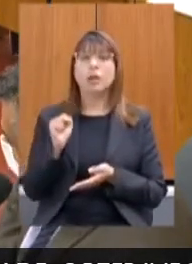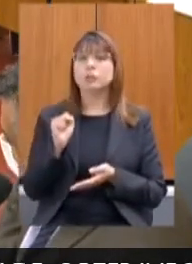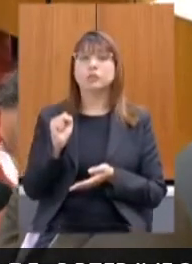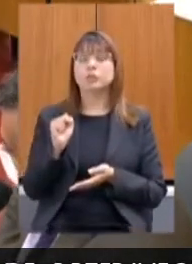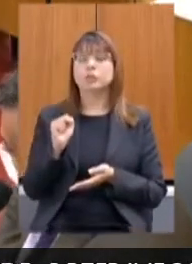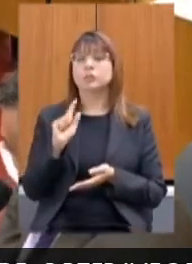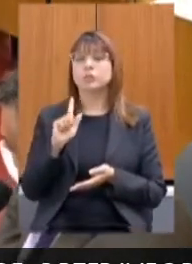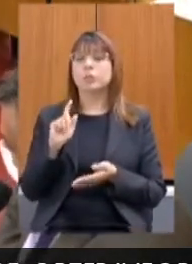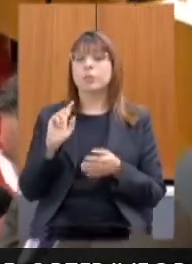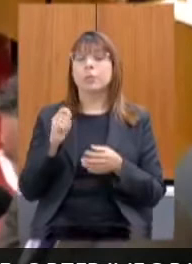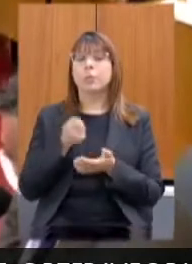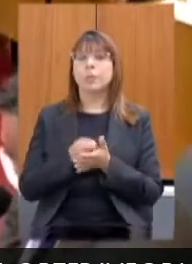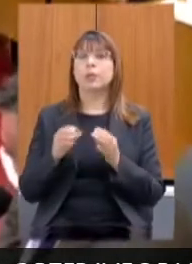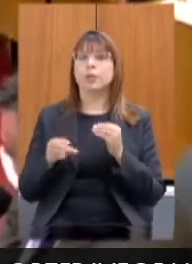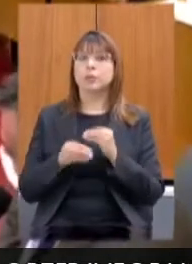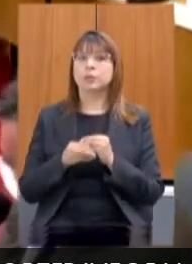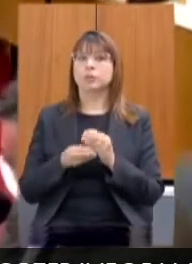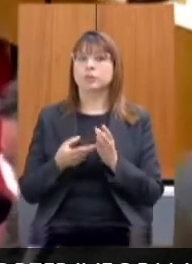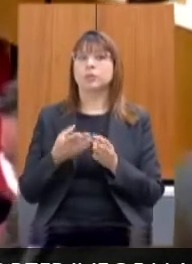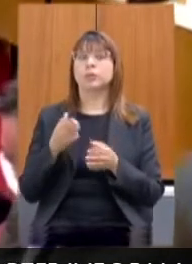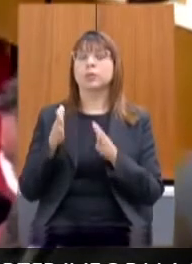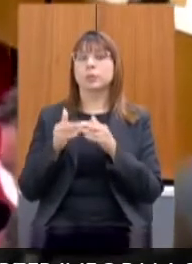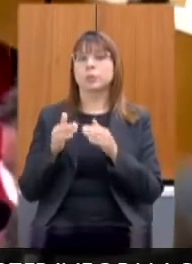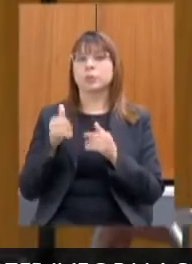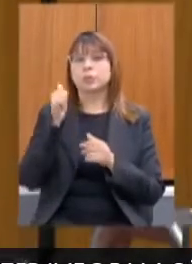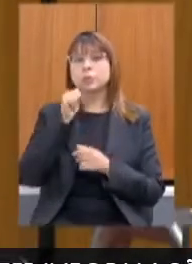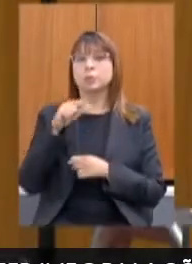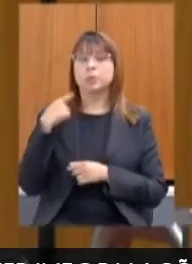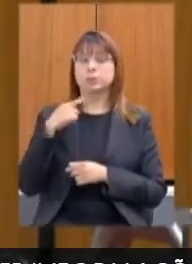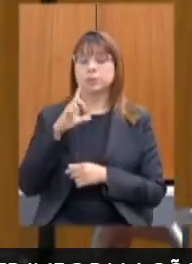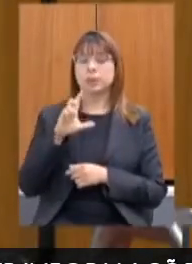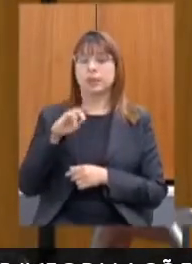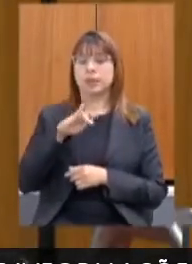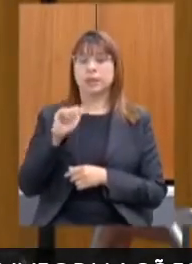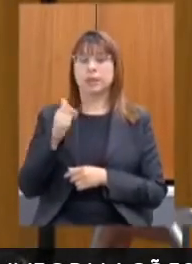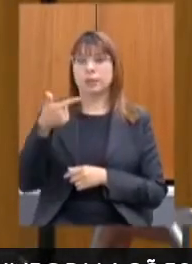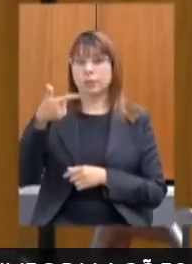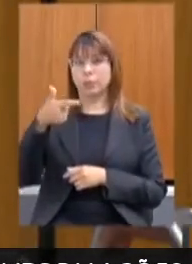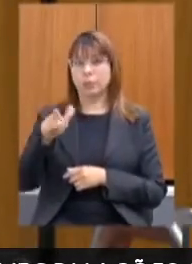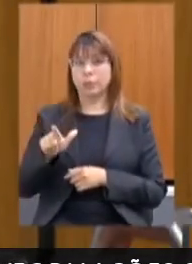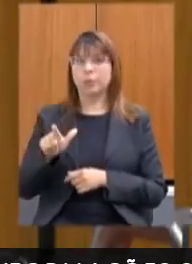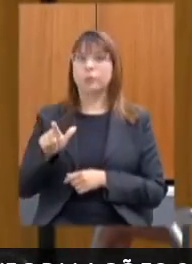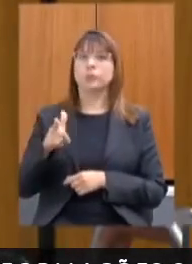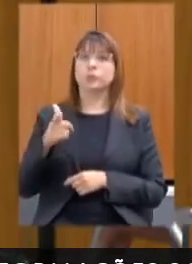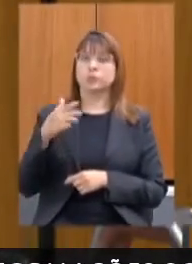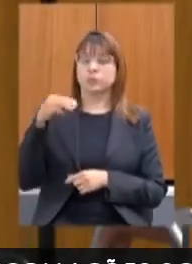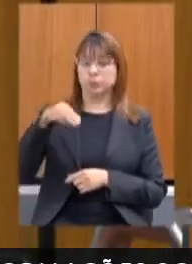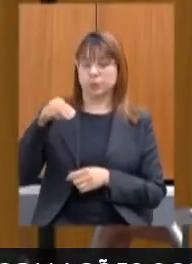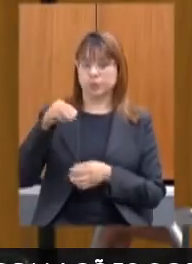pagamento dessas emendas e peço a deputada Leninha para que os outros minutos meus deixassem para a réplica